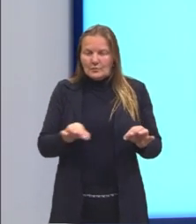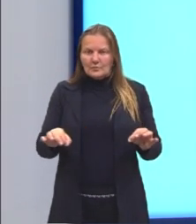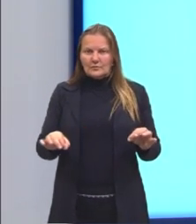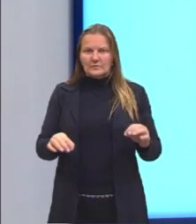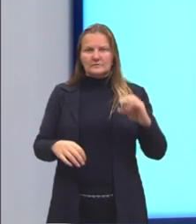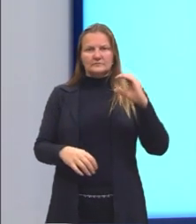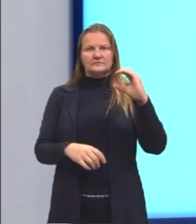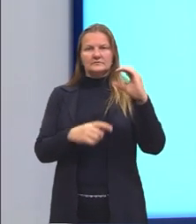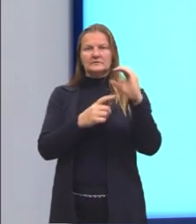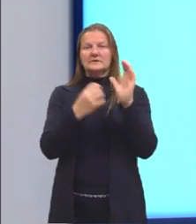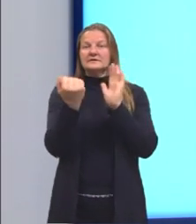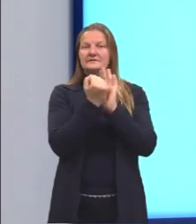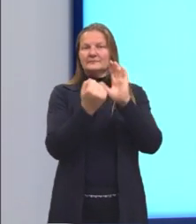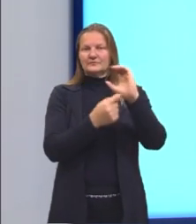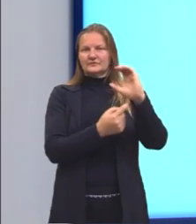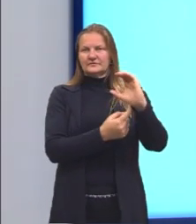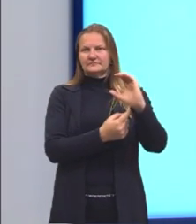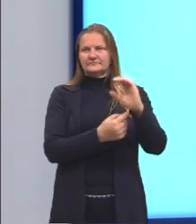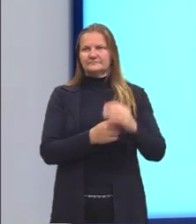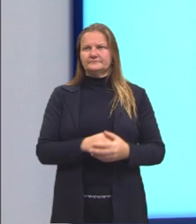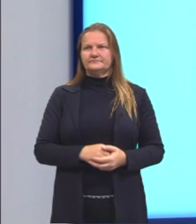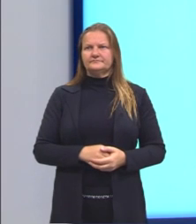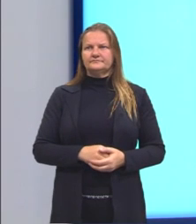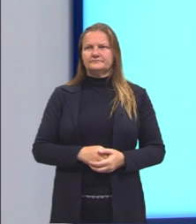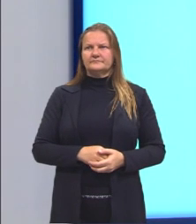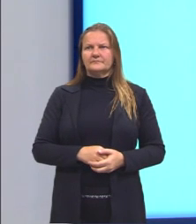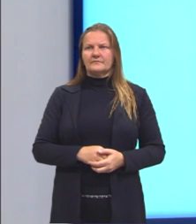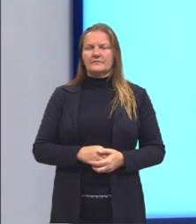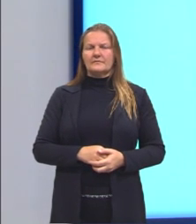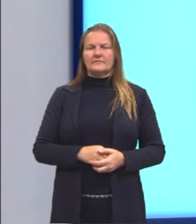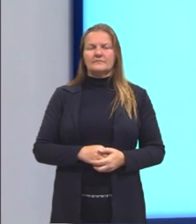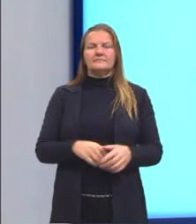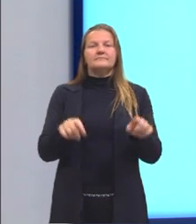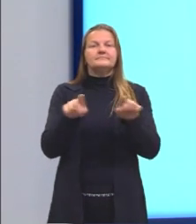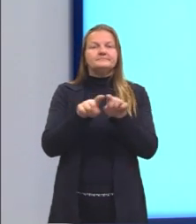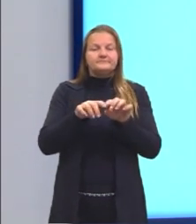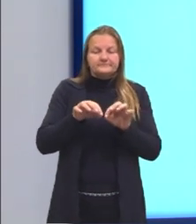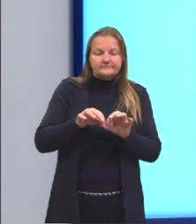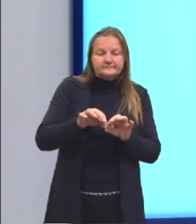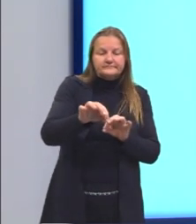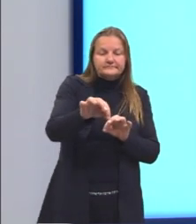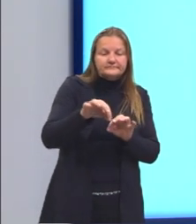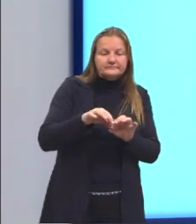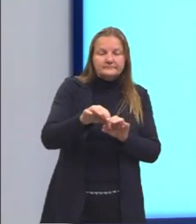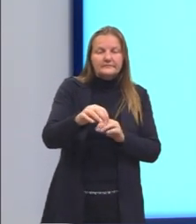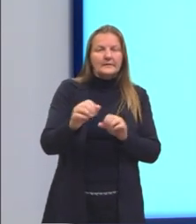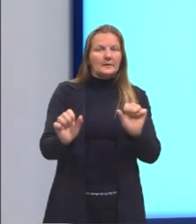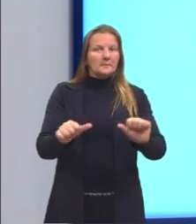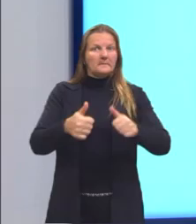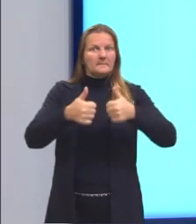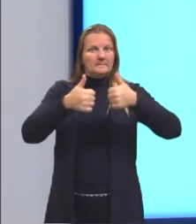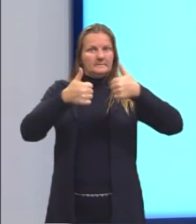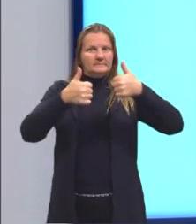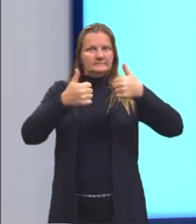C. Mas aqui o comprimento nós ainda podemos desenvolver um pouco melhor.